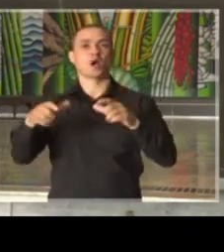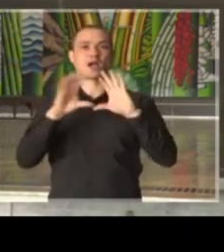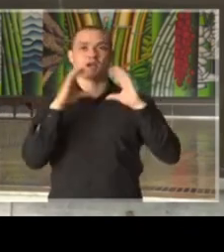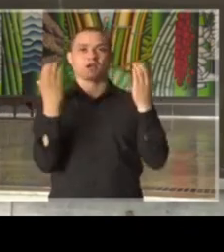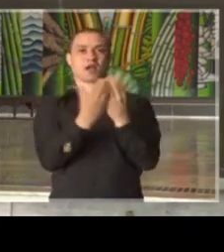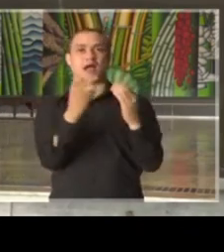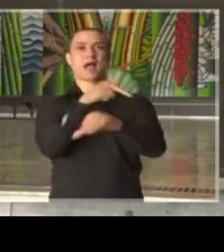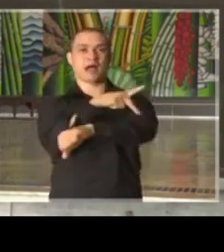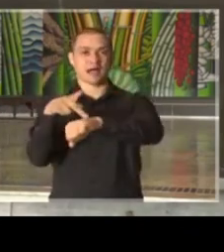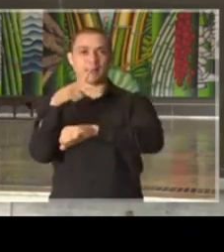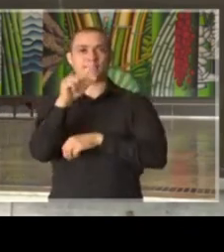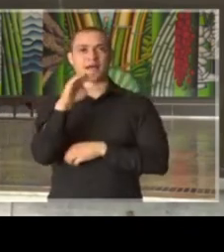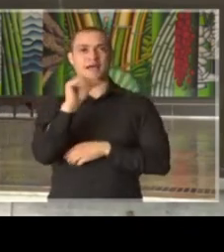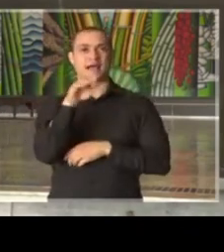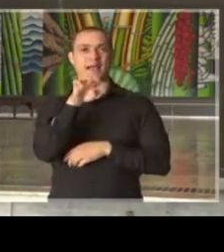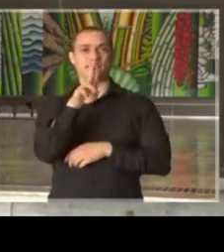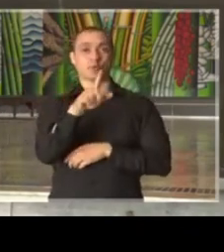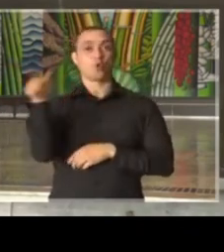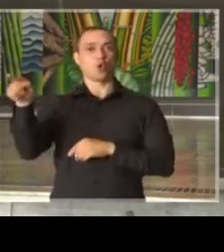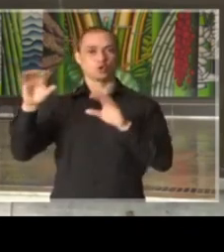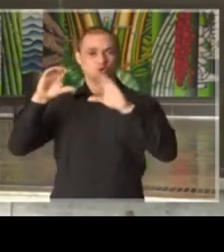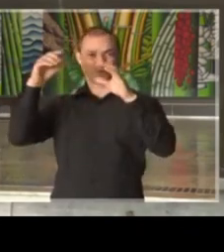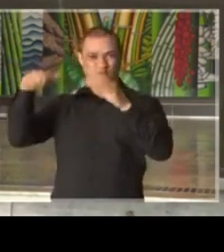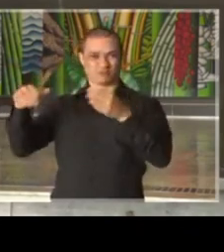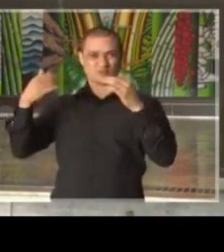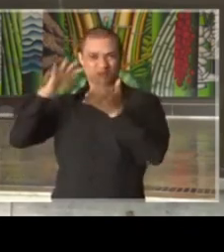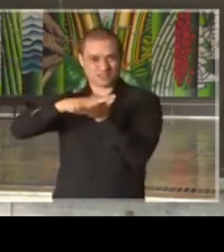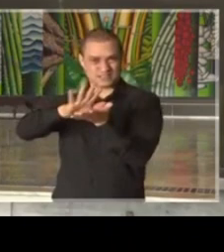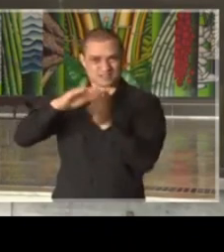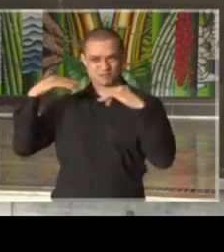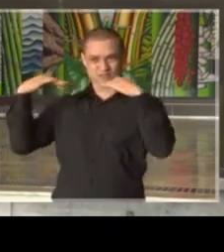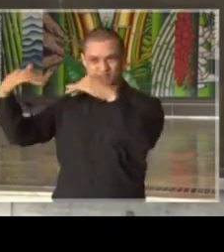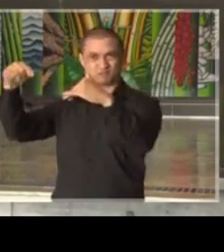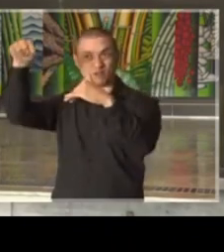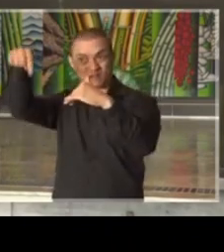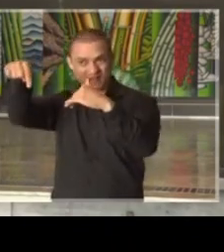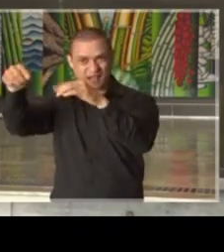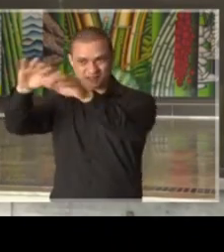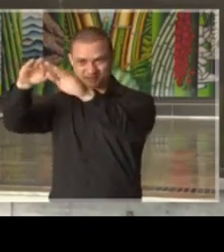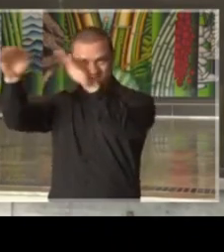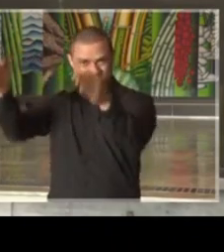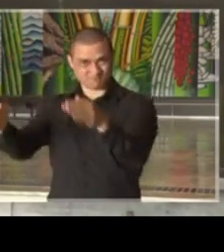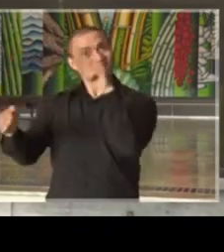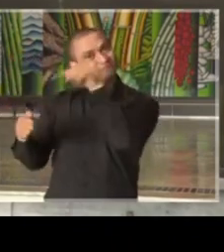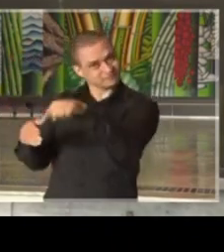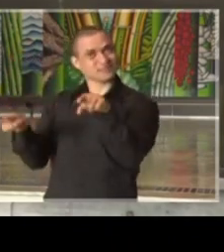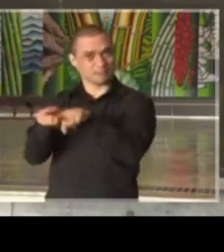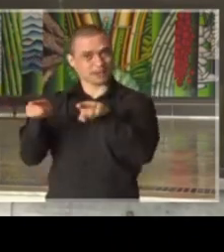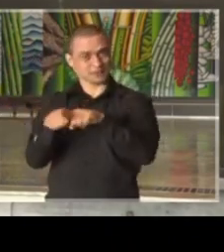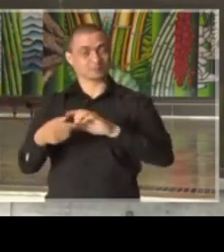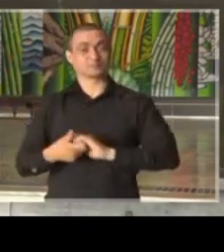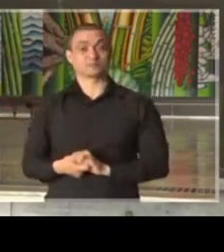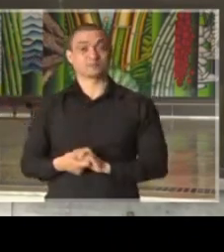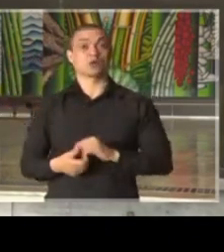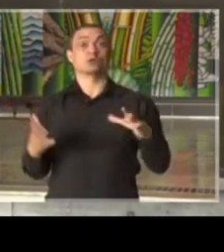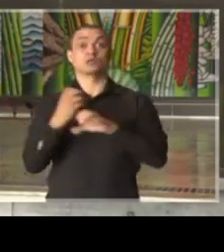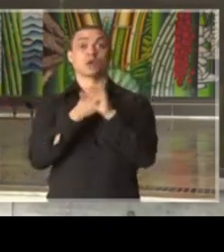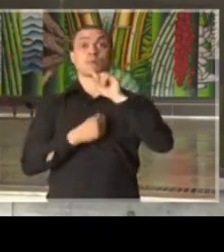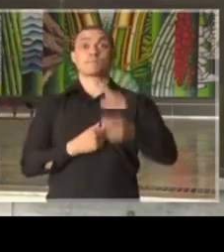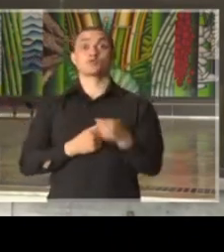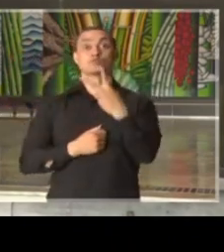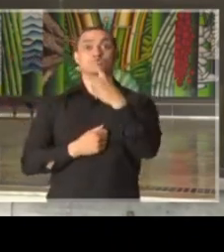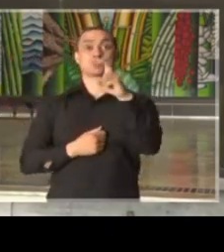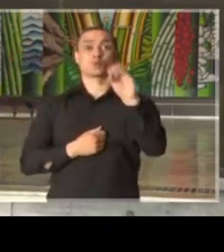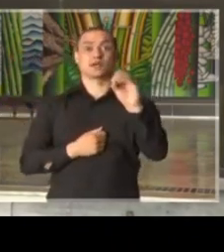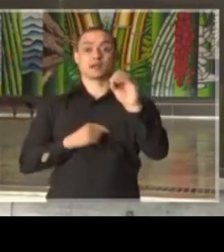e do Iambi e esses 2 mil leitos também com respiradores. Então, são 1.250 dos quais a gente acresce agora